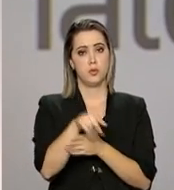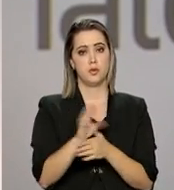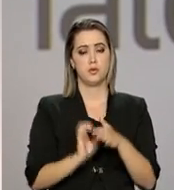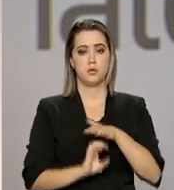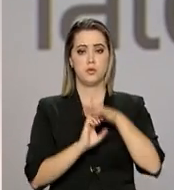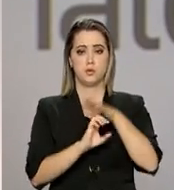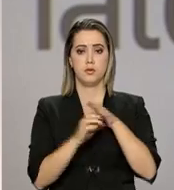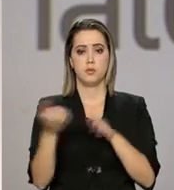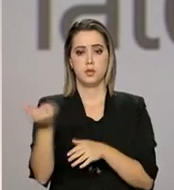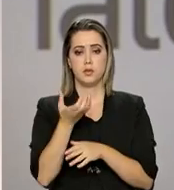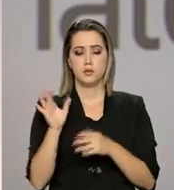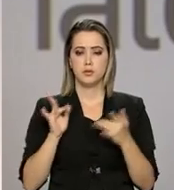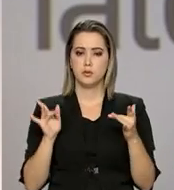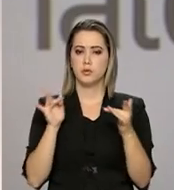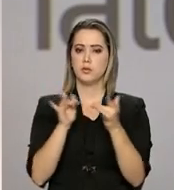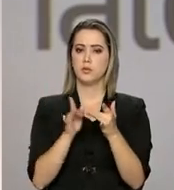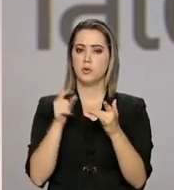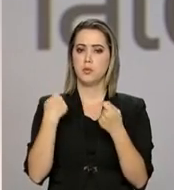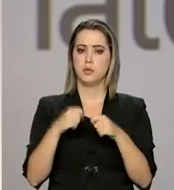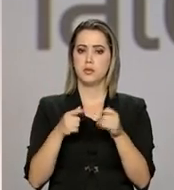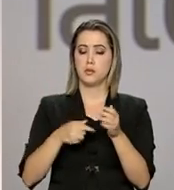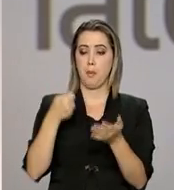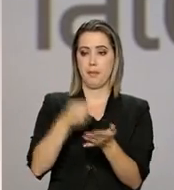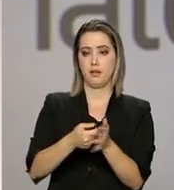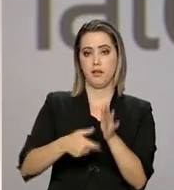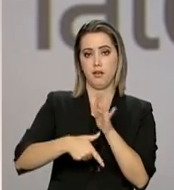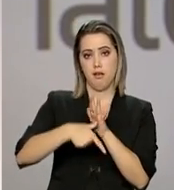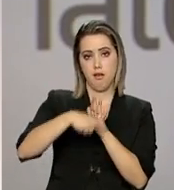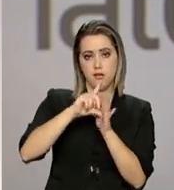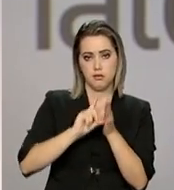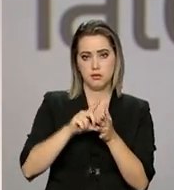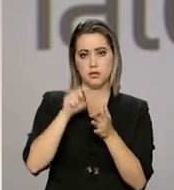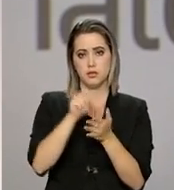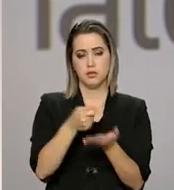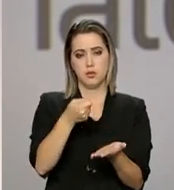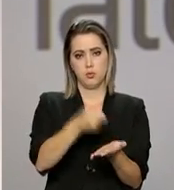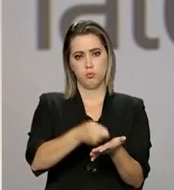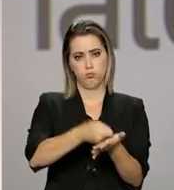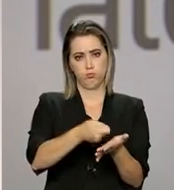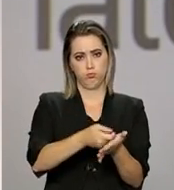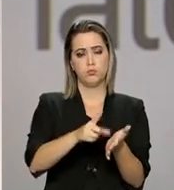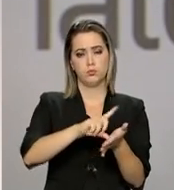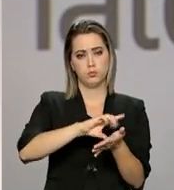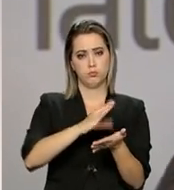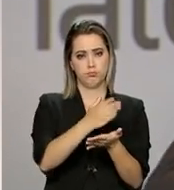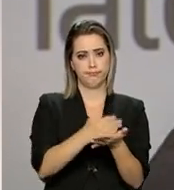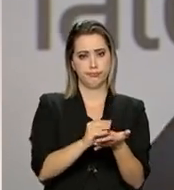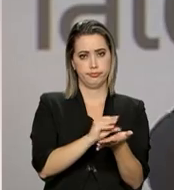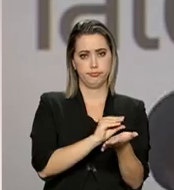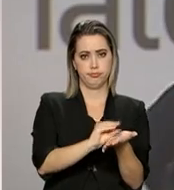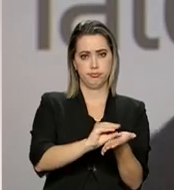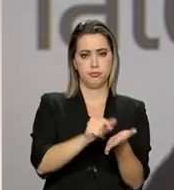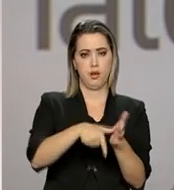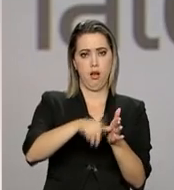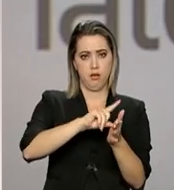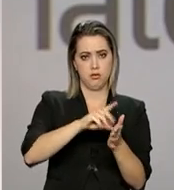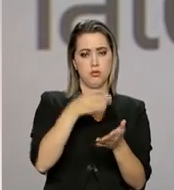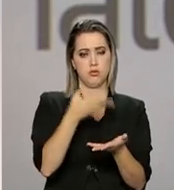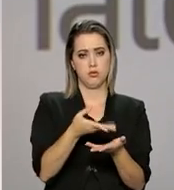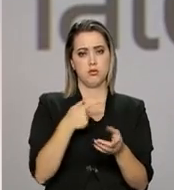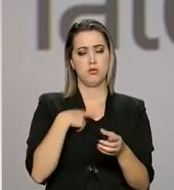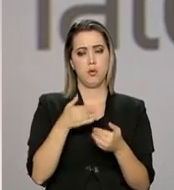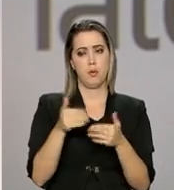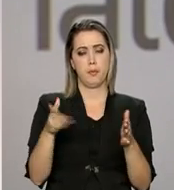empresas que desejarem aderir terão que antecipar uma parte dos pagamentos para com isso abrir espaço